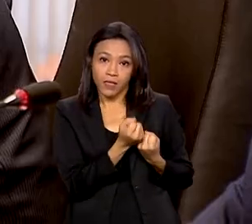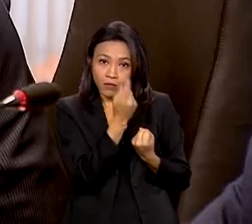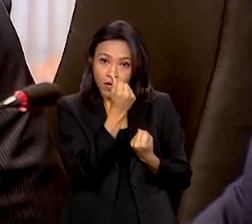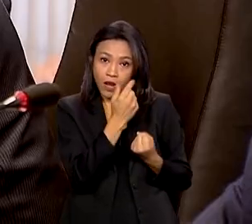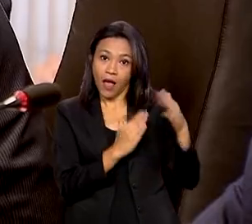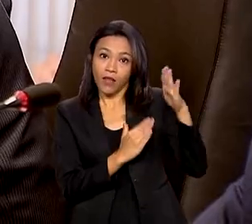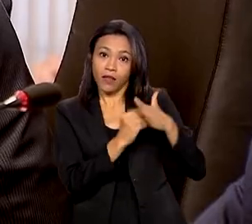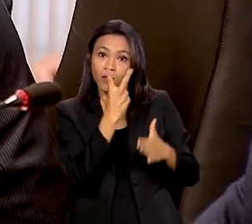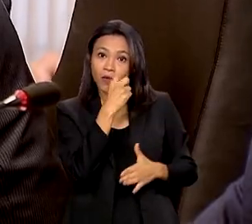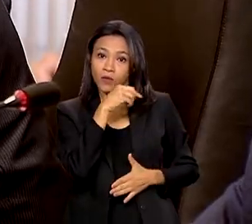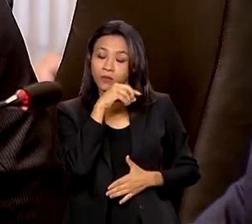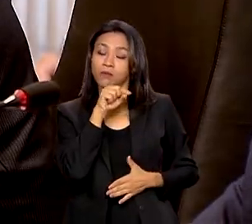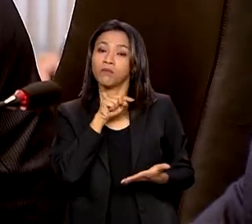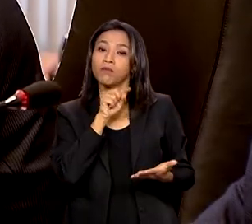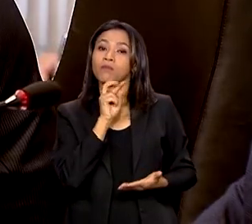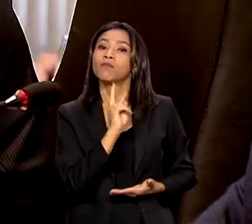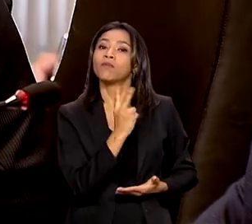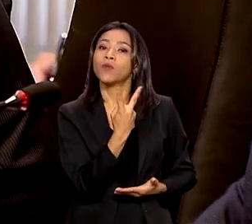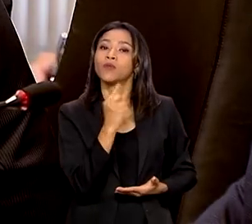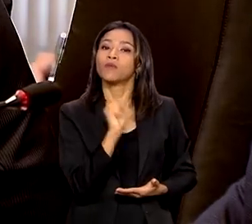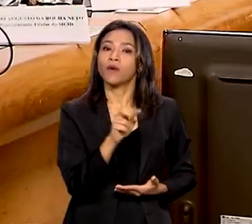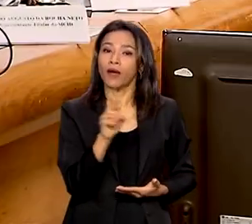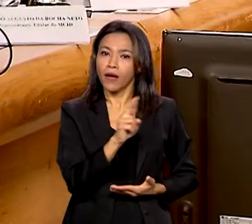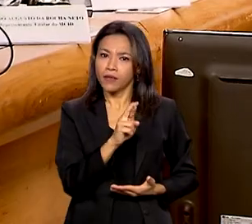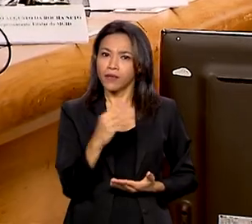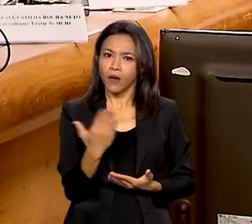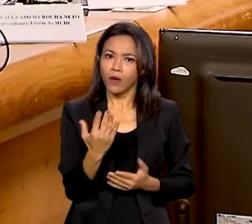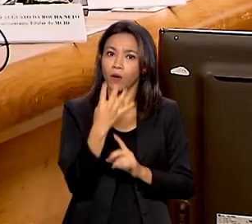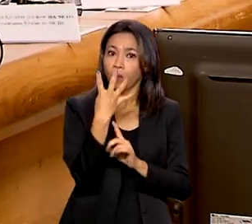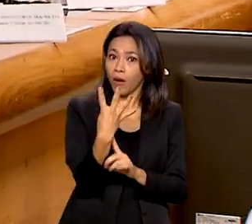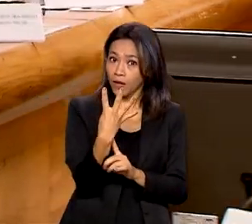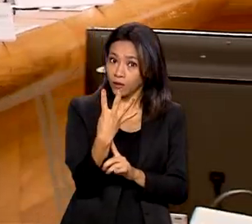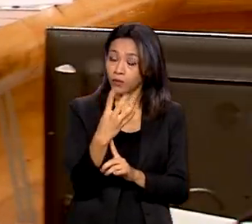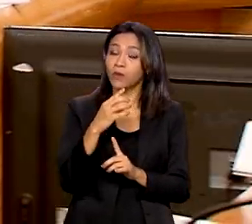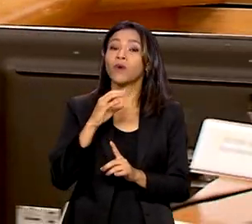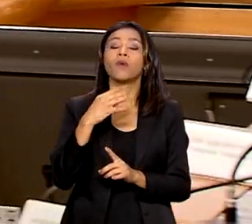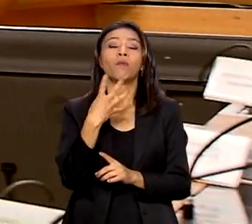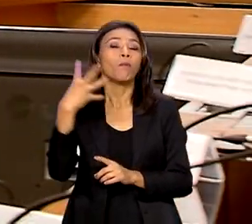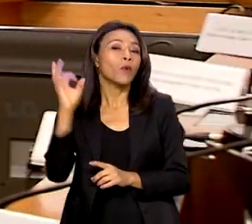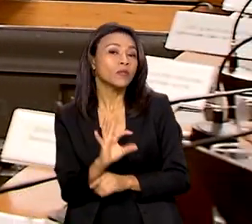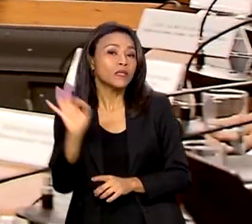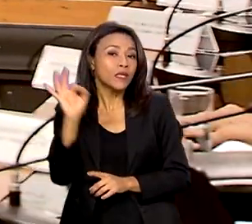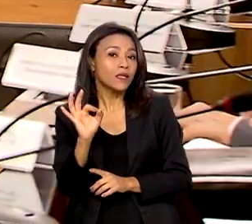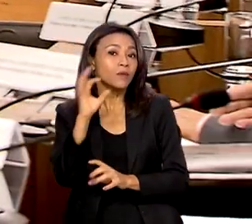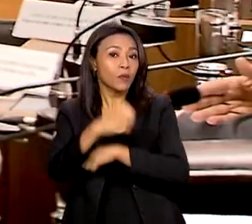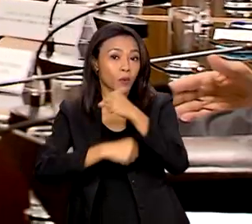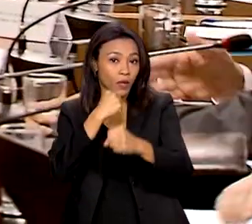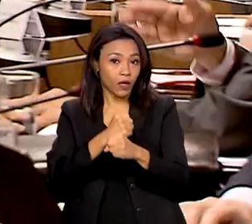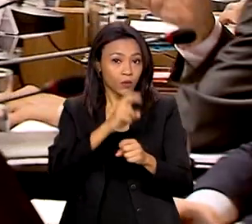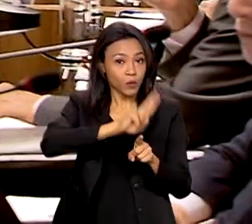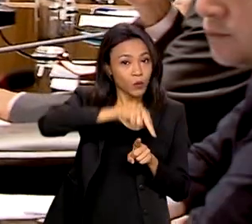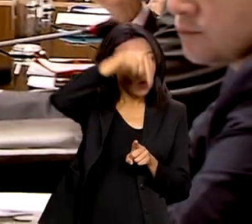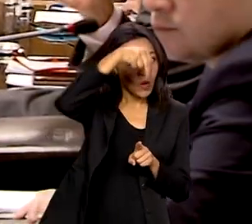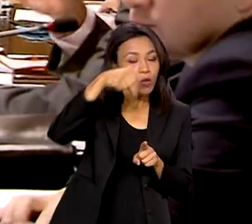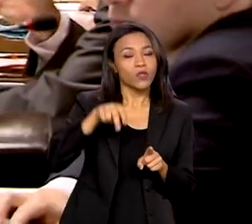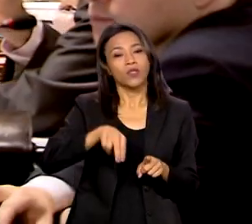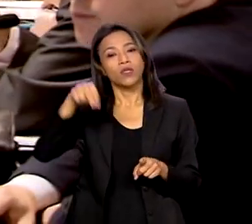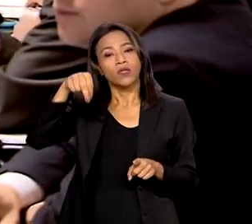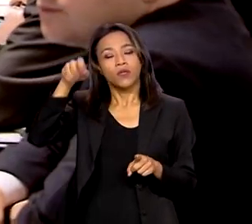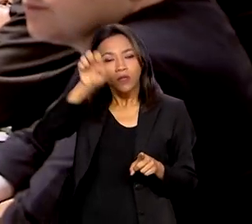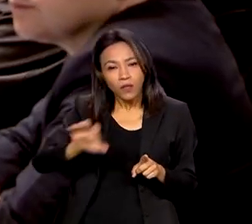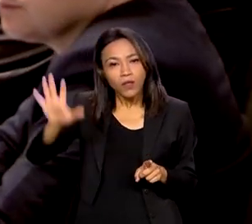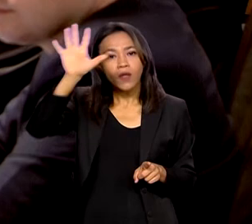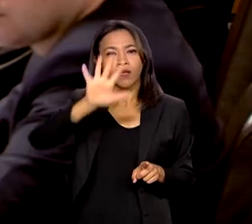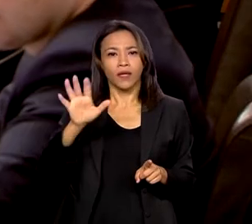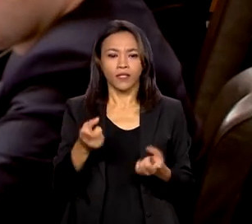passou de 4,25% para 4% ao ano nas regiões Norte e Nordeste